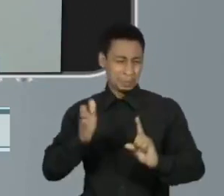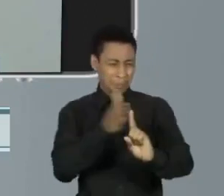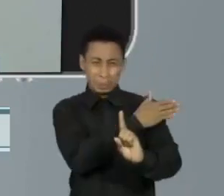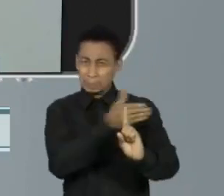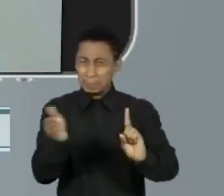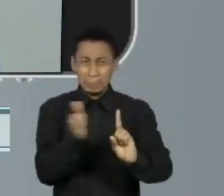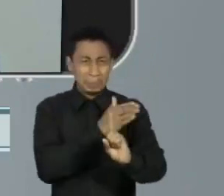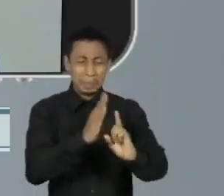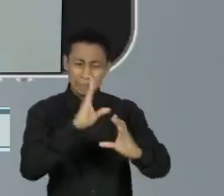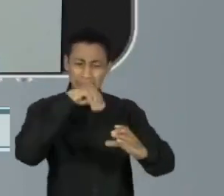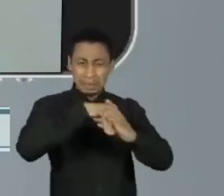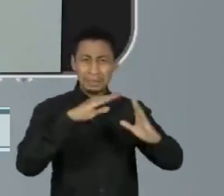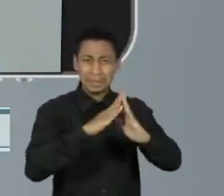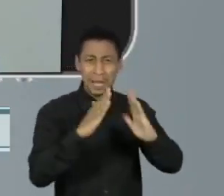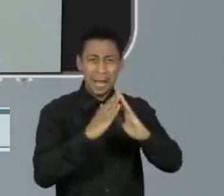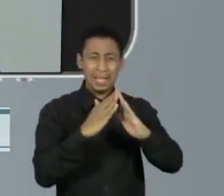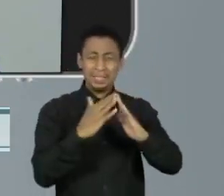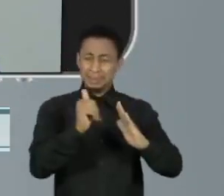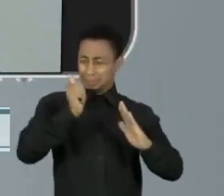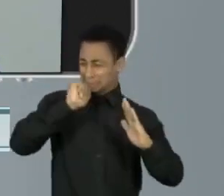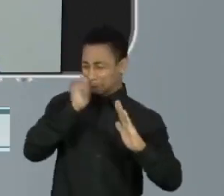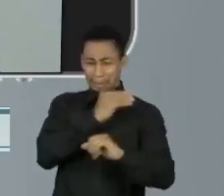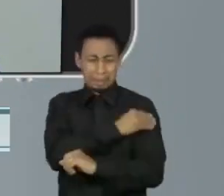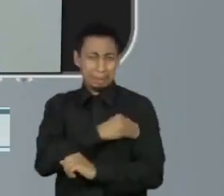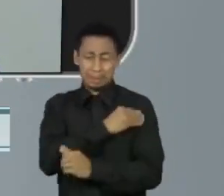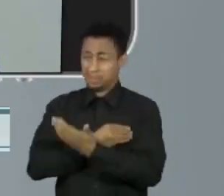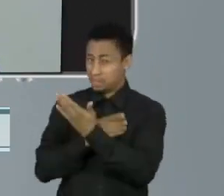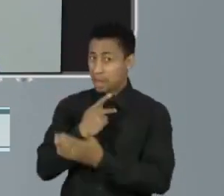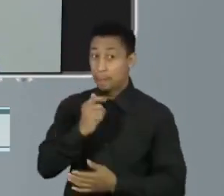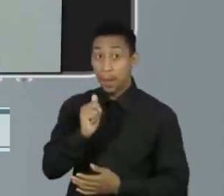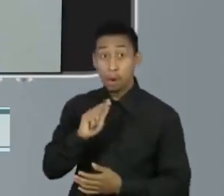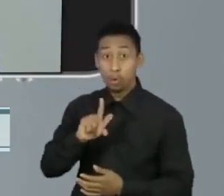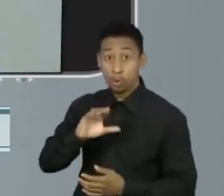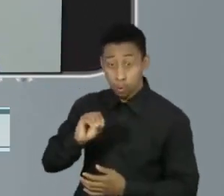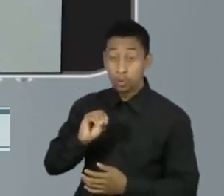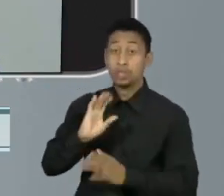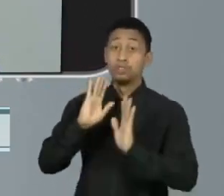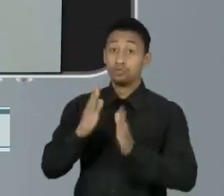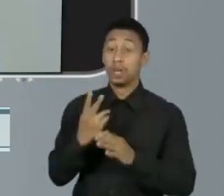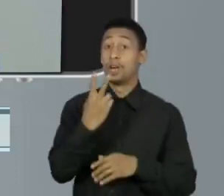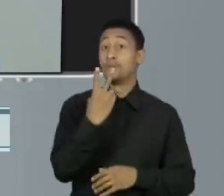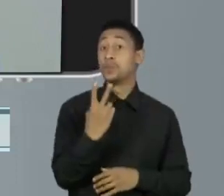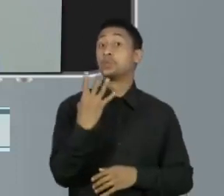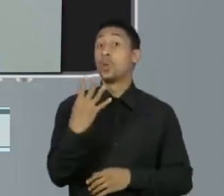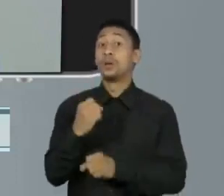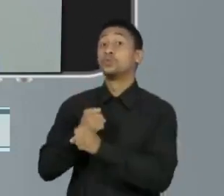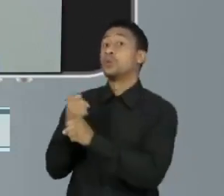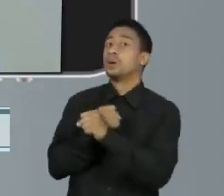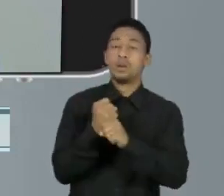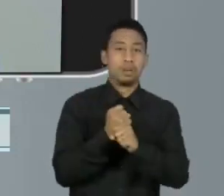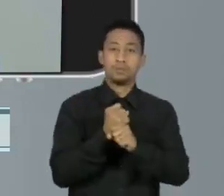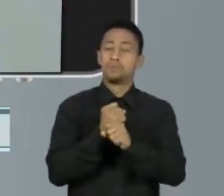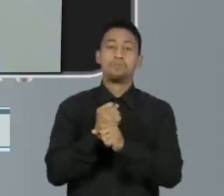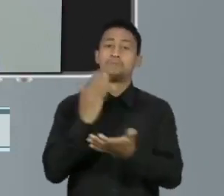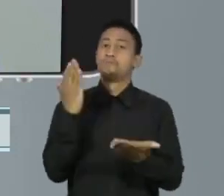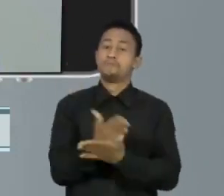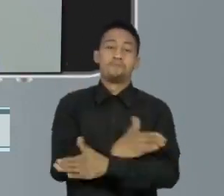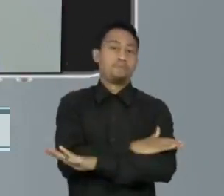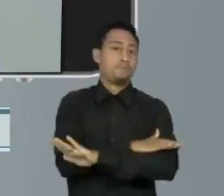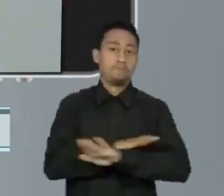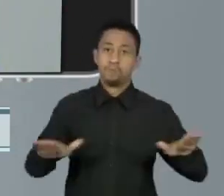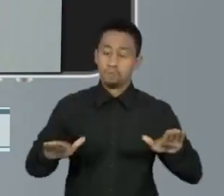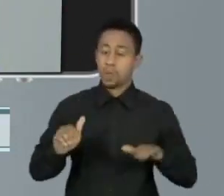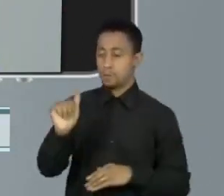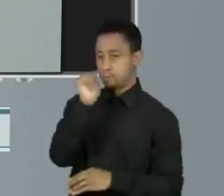eram rotineiros quando Paulo consumia álcool. Ele está em abstinência há 24 anos. A questão espiritual